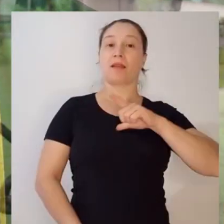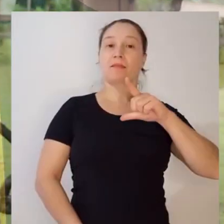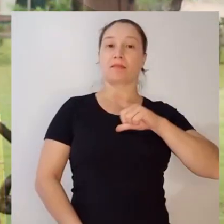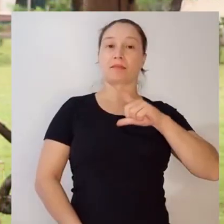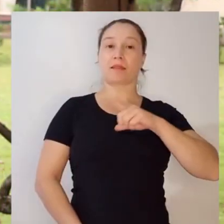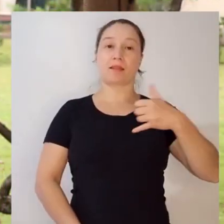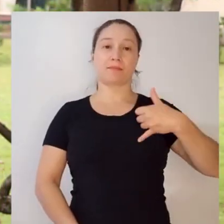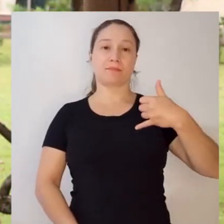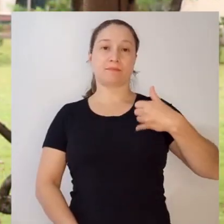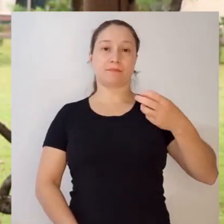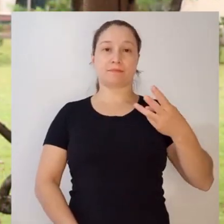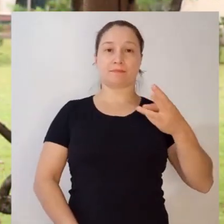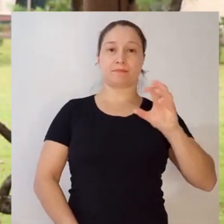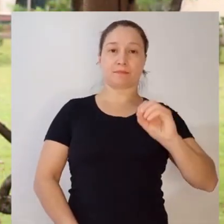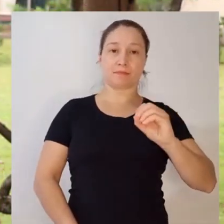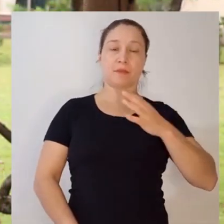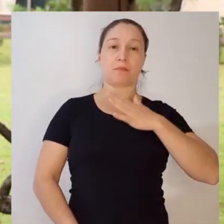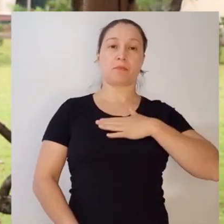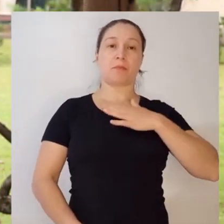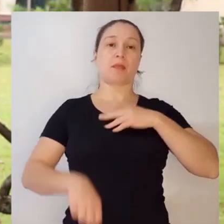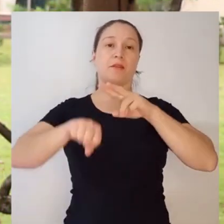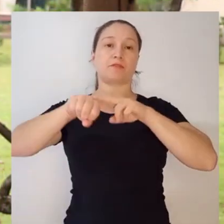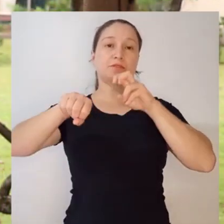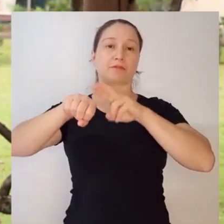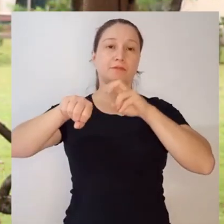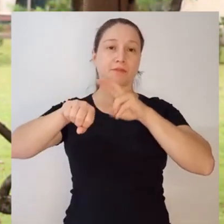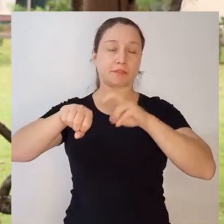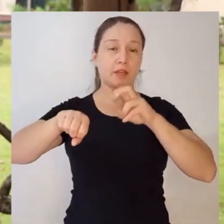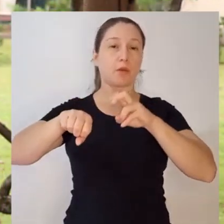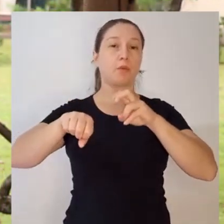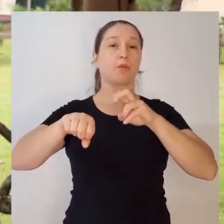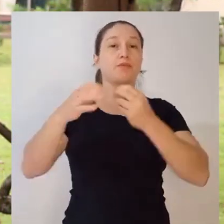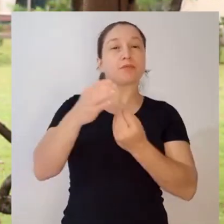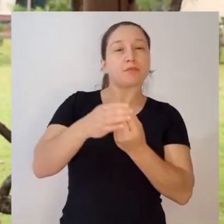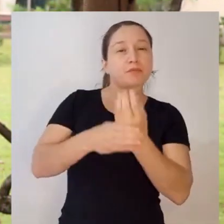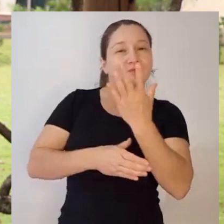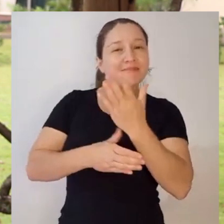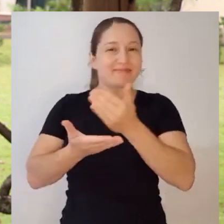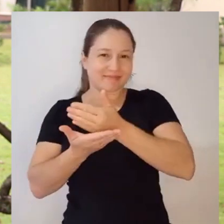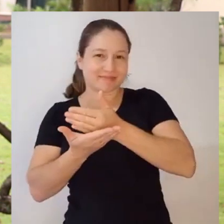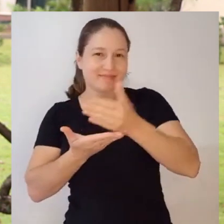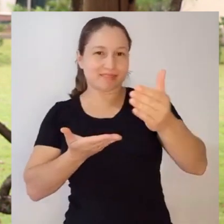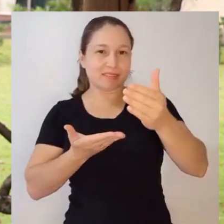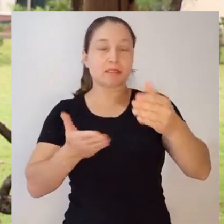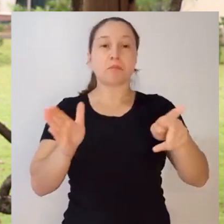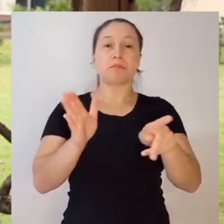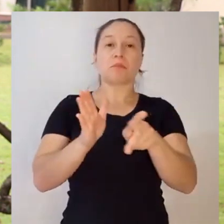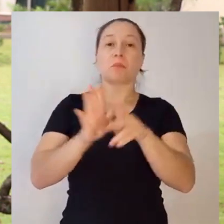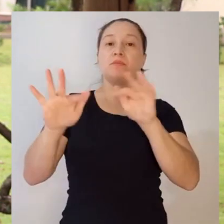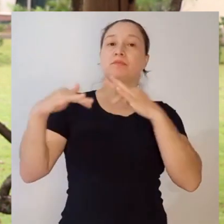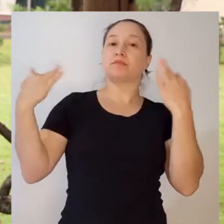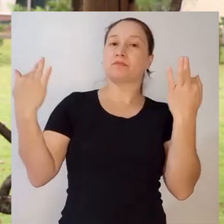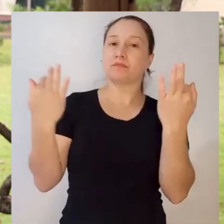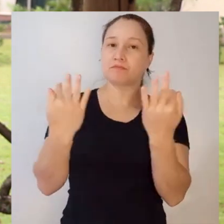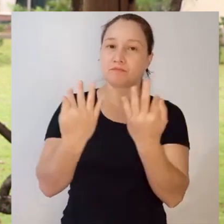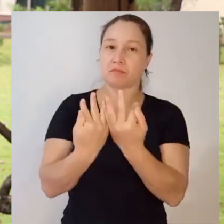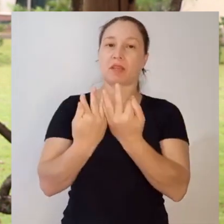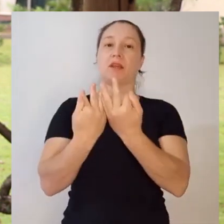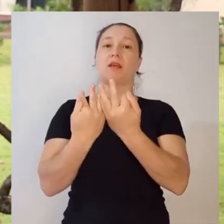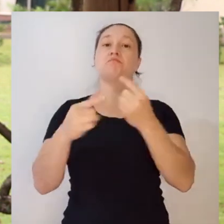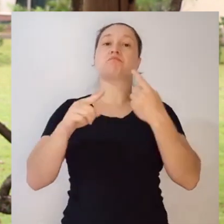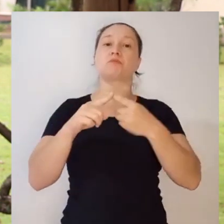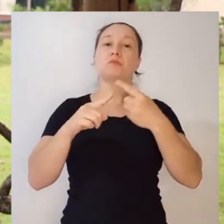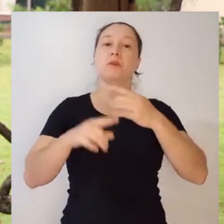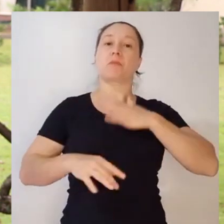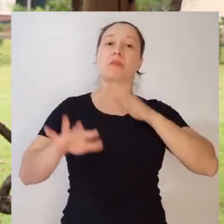Eu tenho 30 anos e a minha vocação teve a sua origem no seio da minha família.